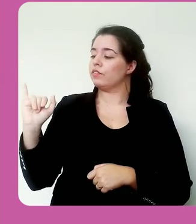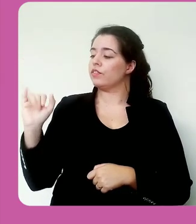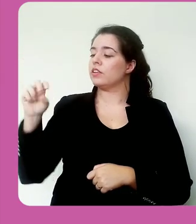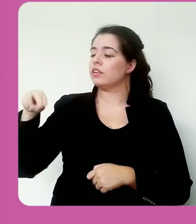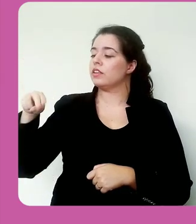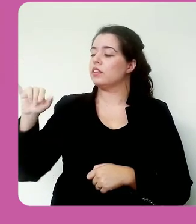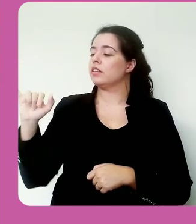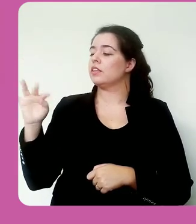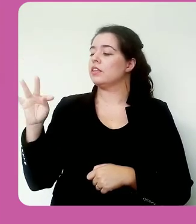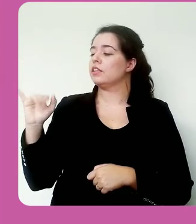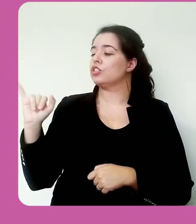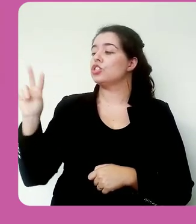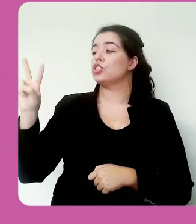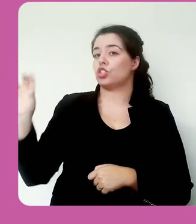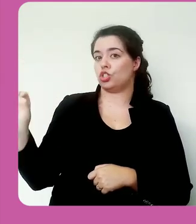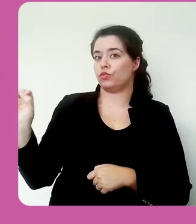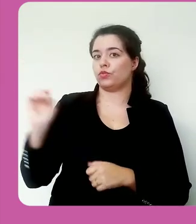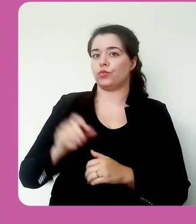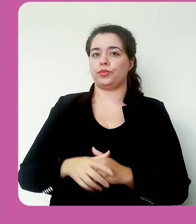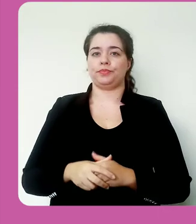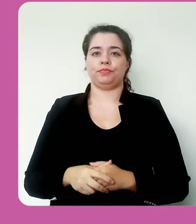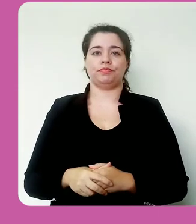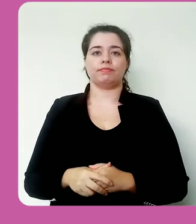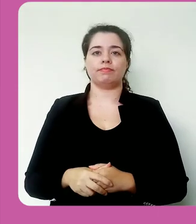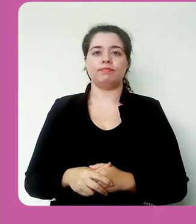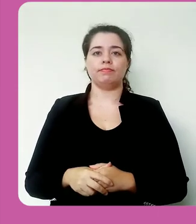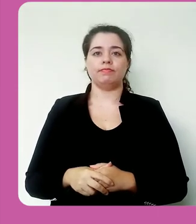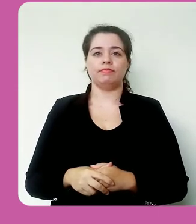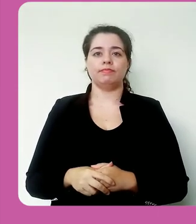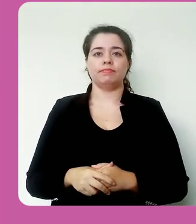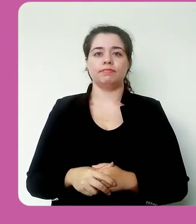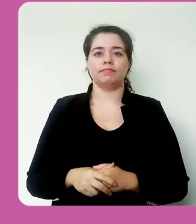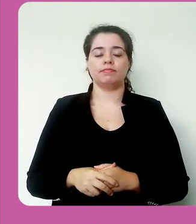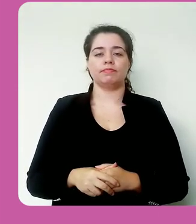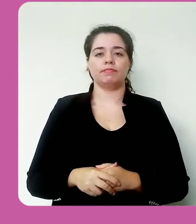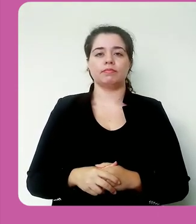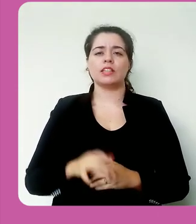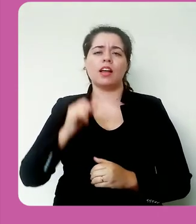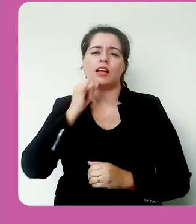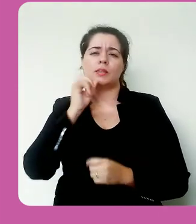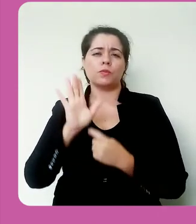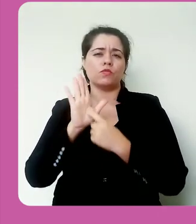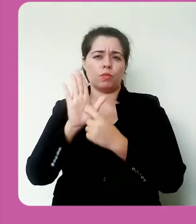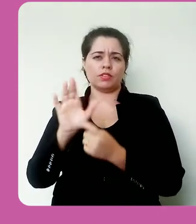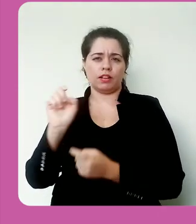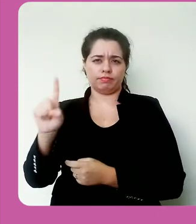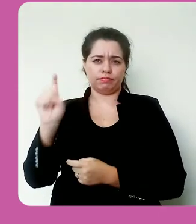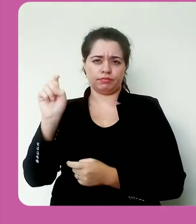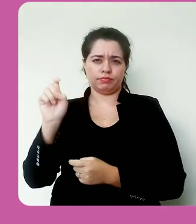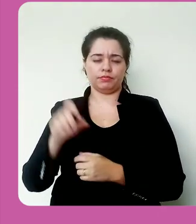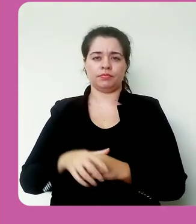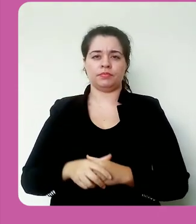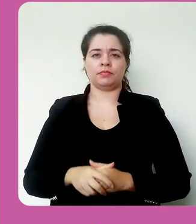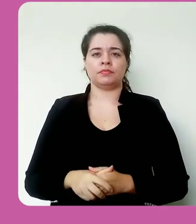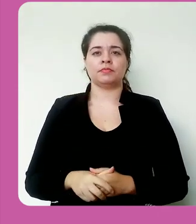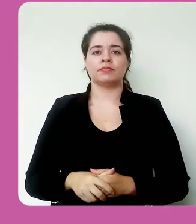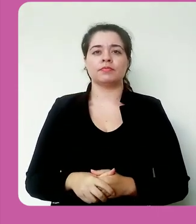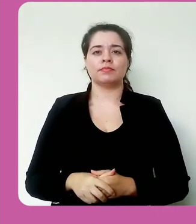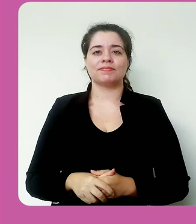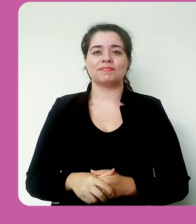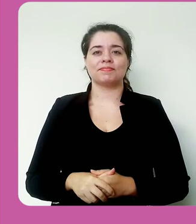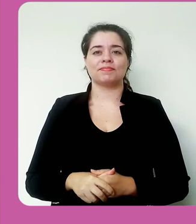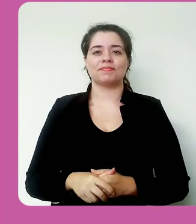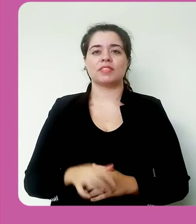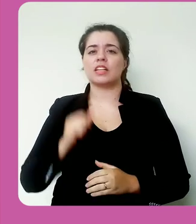vou ver aqui uma tarefa que eu criei. Vamos